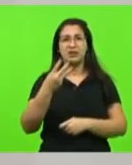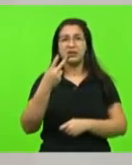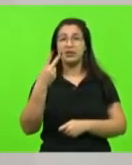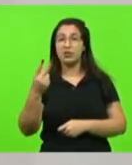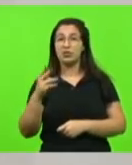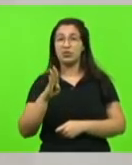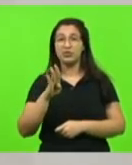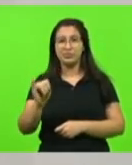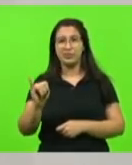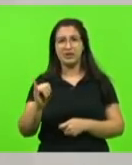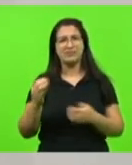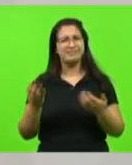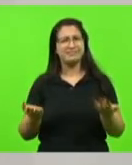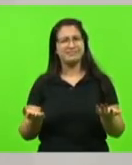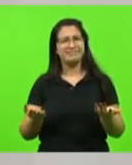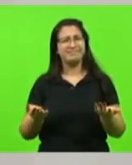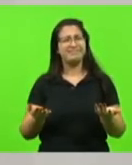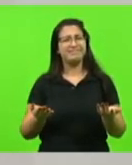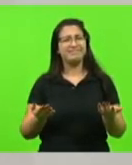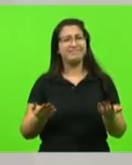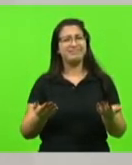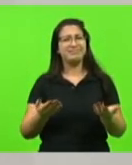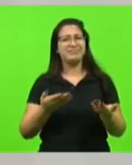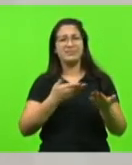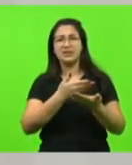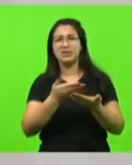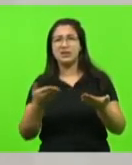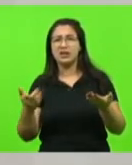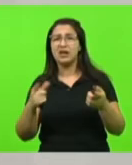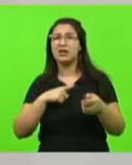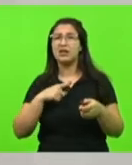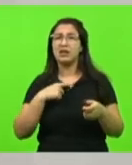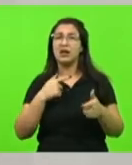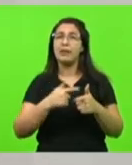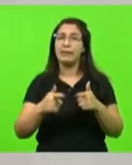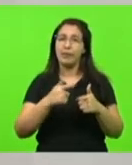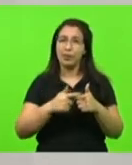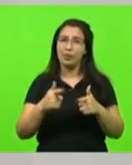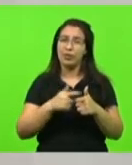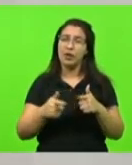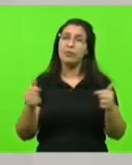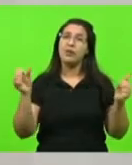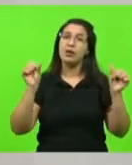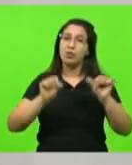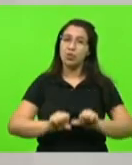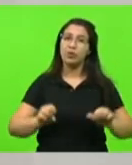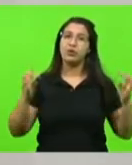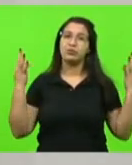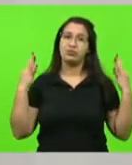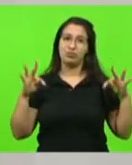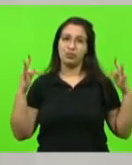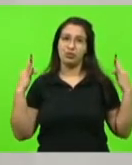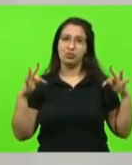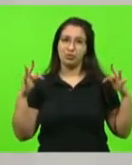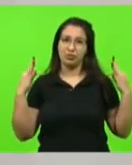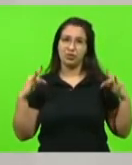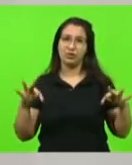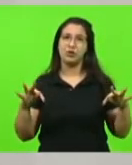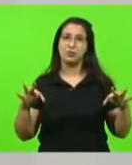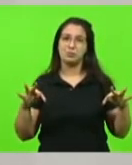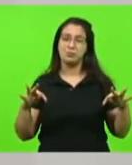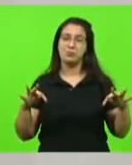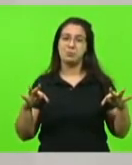E aí, não estão contabilizados os impactos negativos que o turismo sofrerá, que a construção